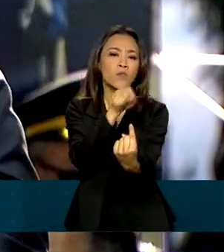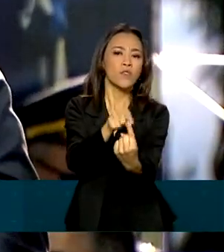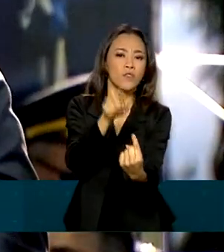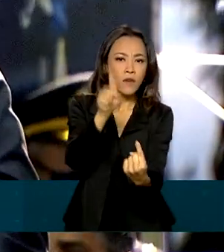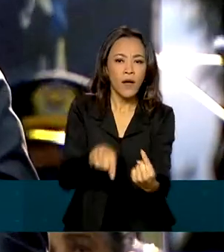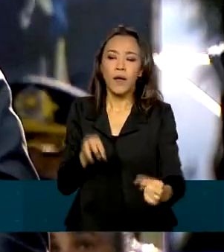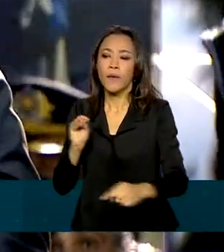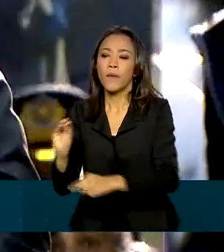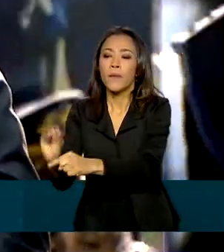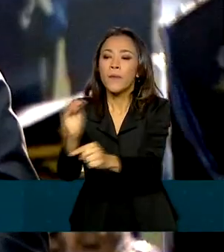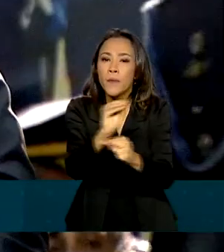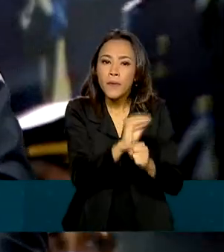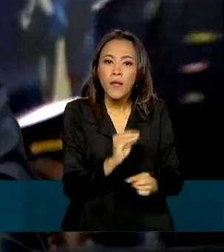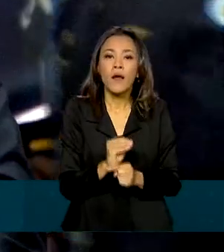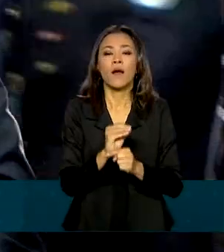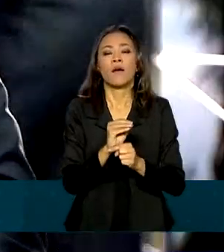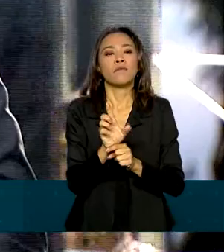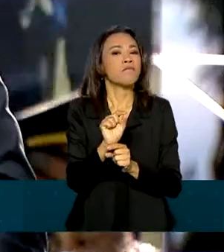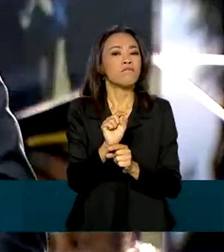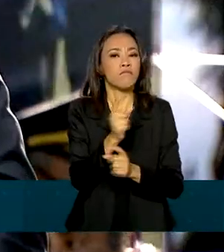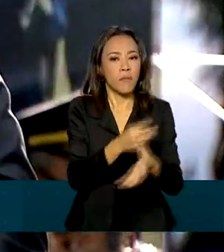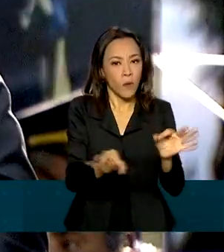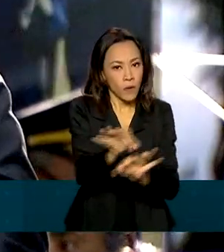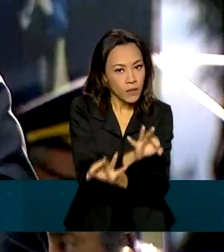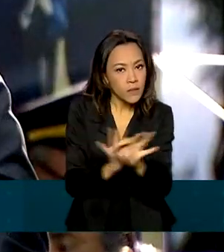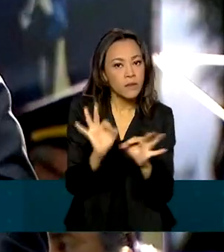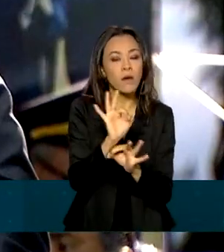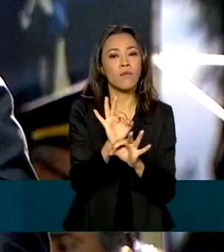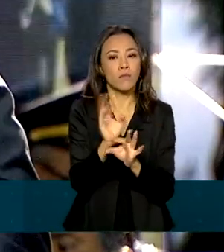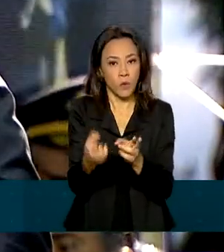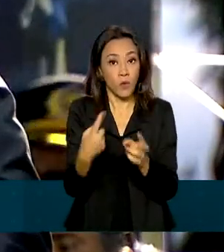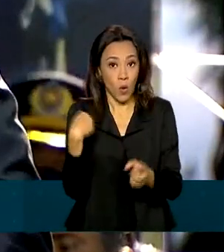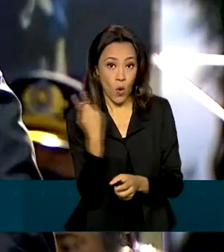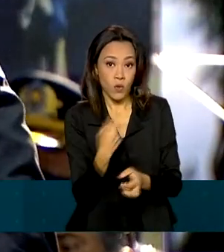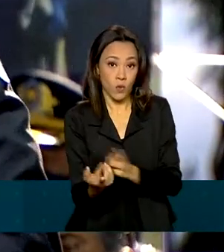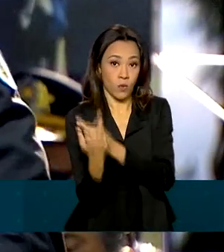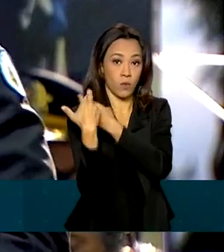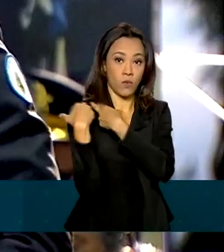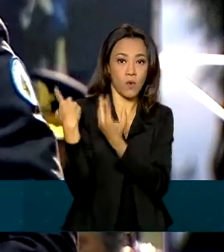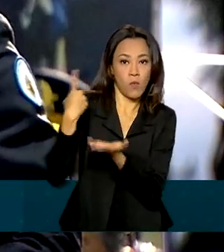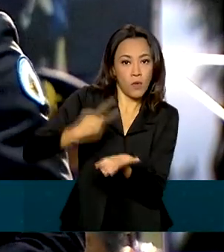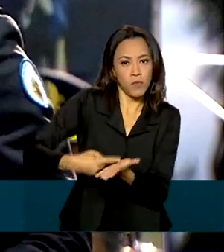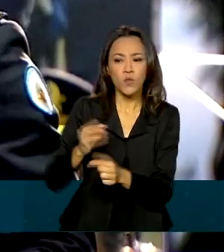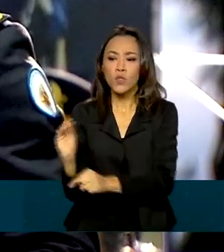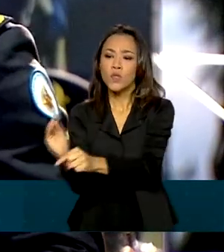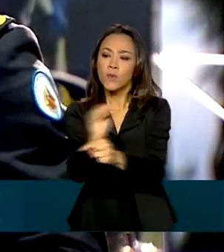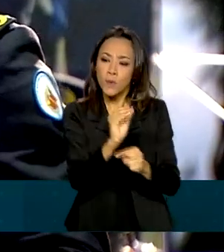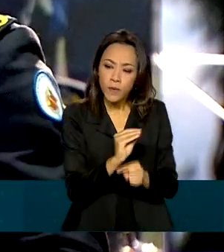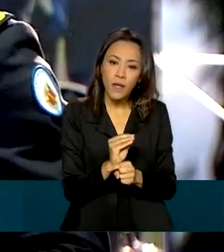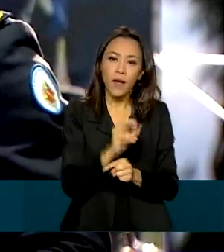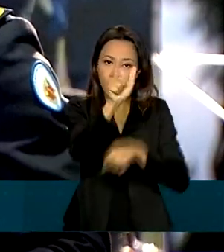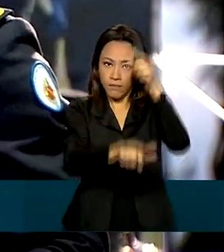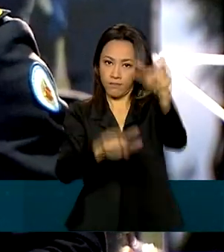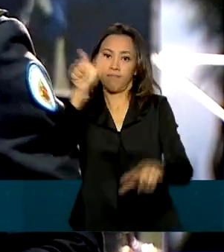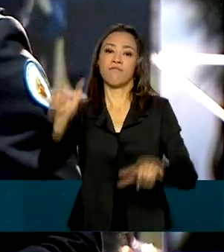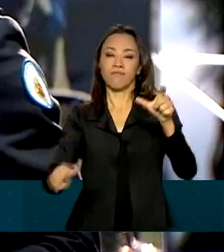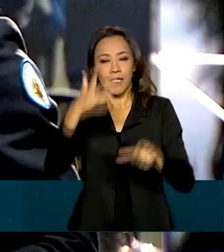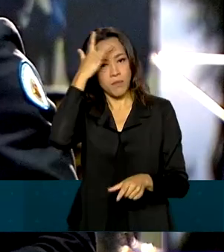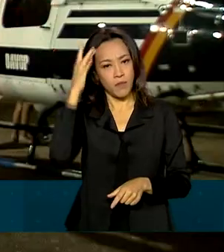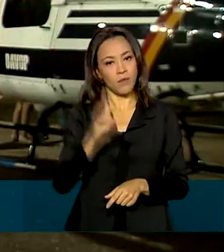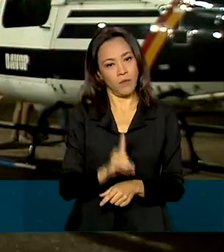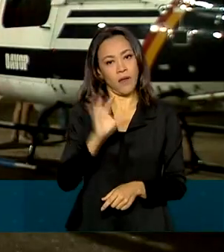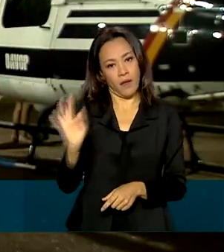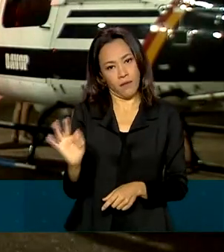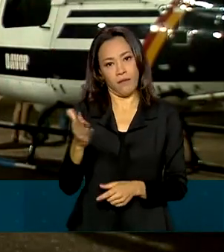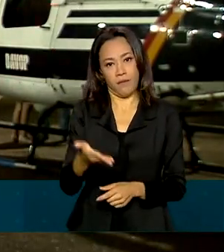manutenção, pela ordem pública, pelo nosso dever de cuidar do cidadão do Distrito Federal, que é o nosso maior